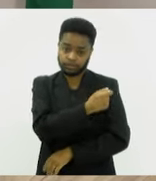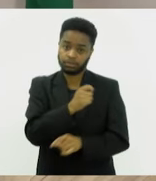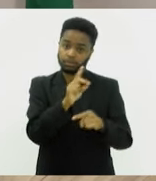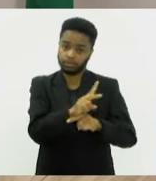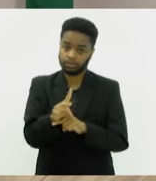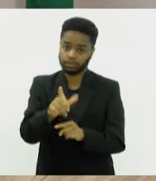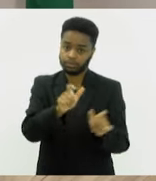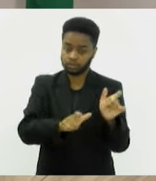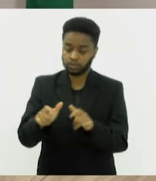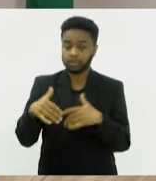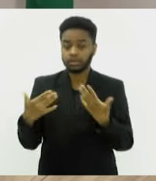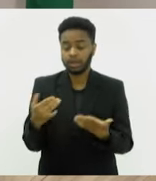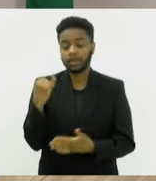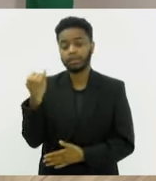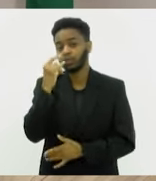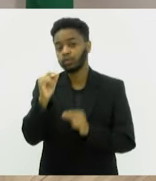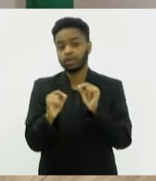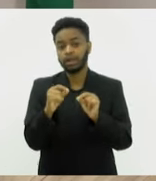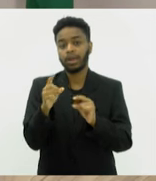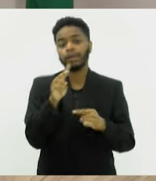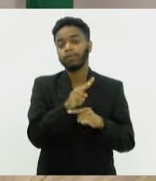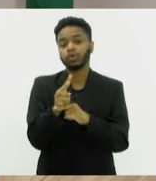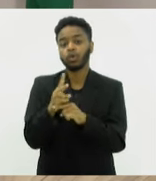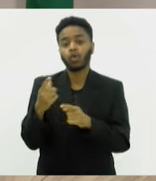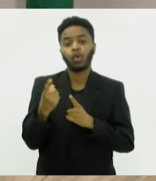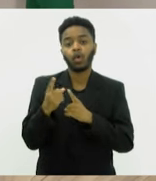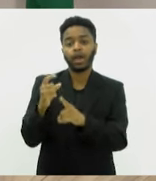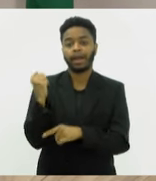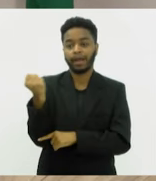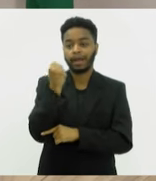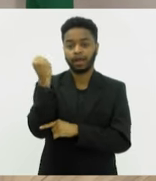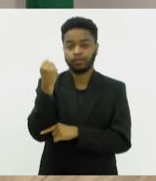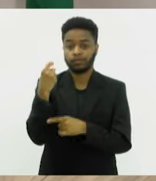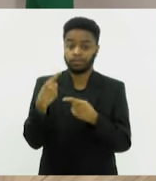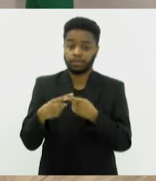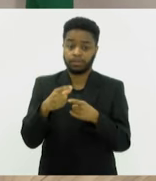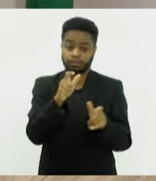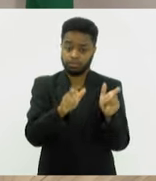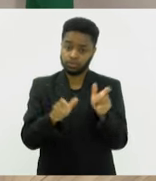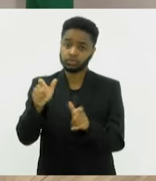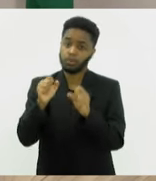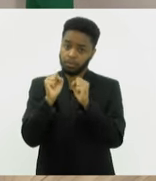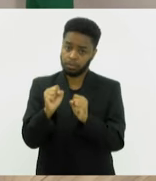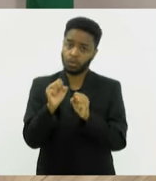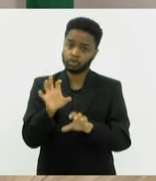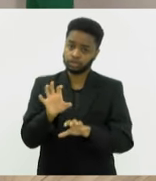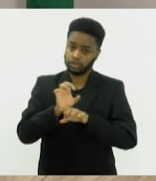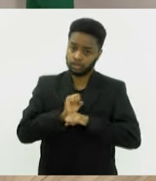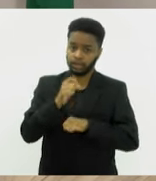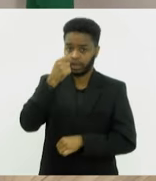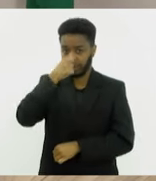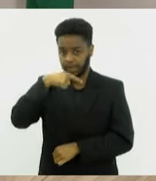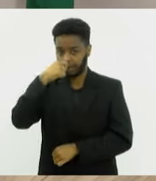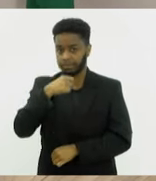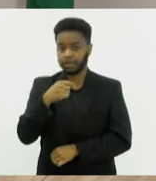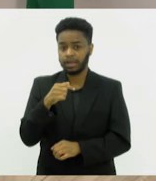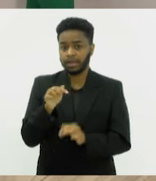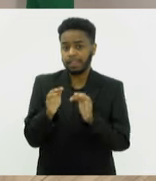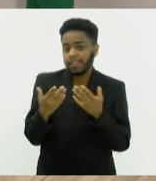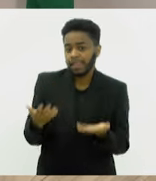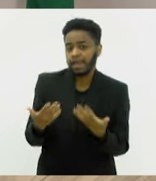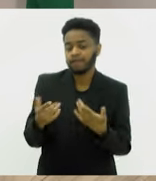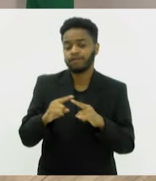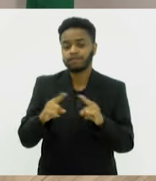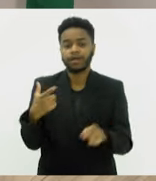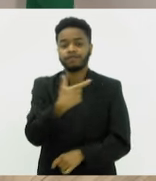Importante que a vacina protege contra as formas graves. A pessoa pode pegar a gripe, mas a vacina